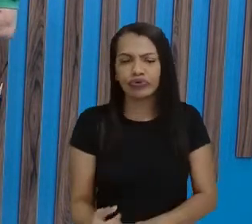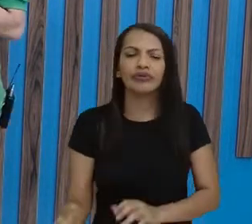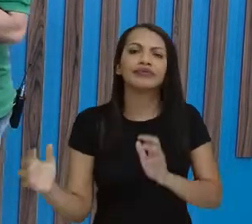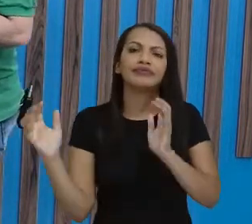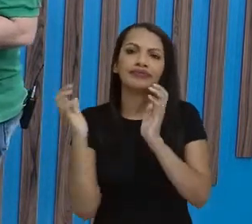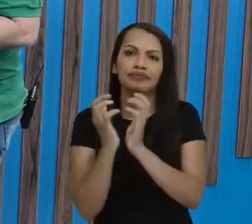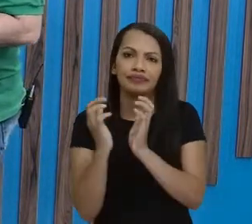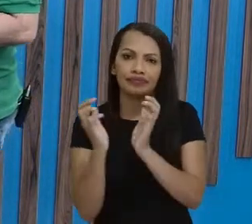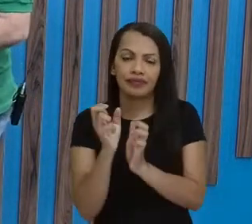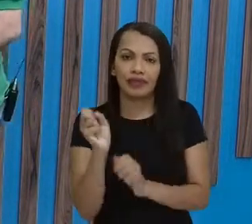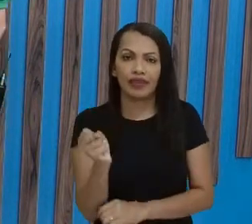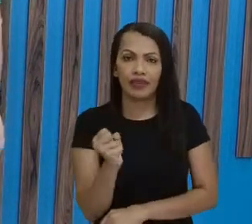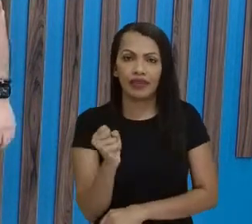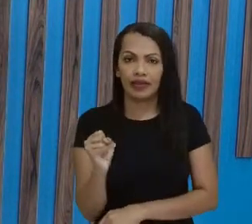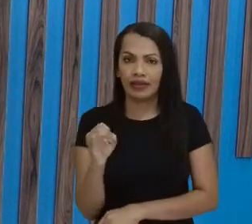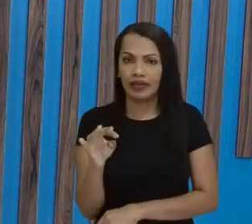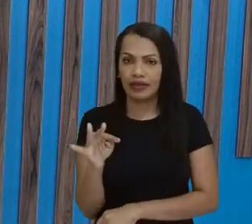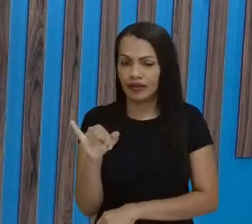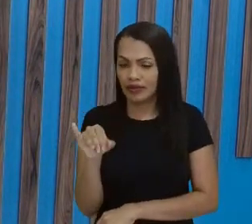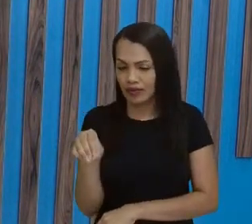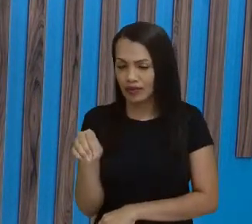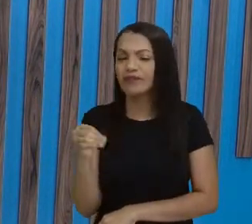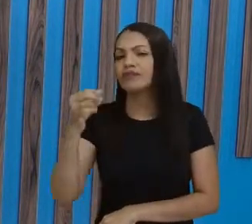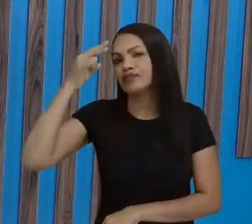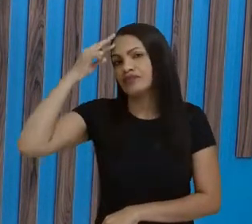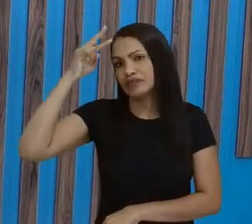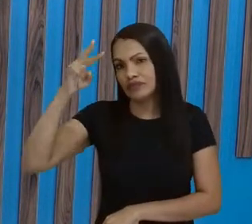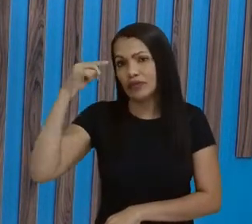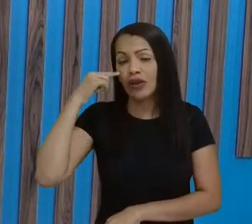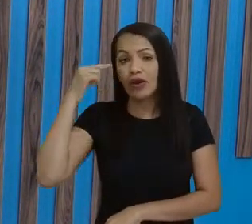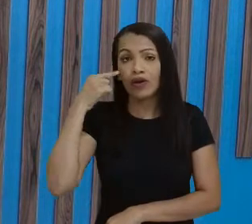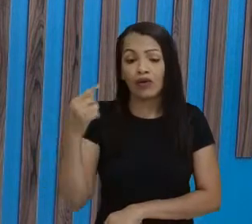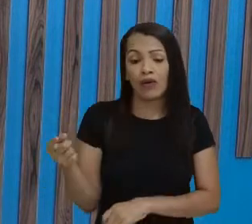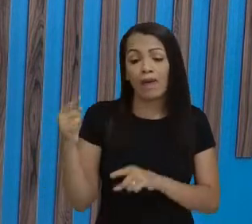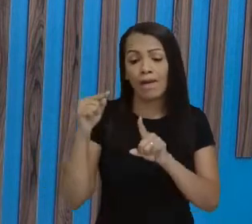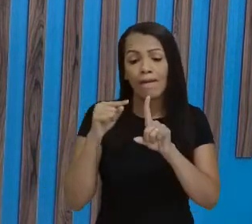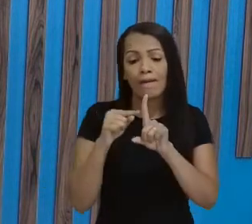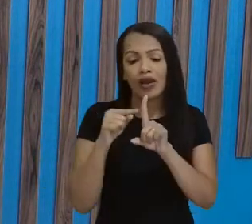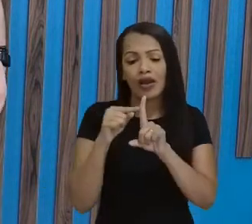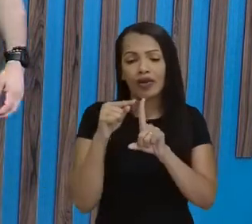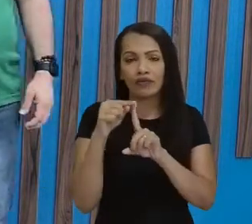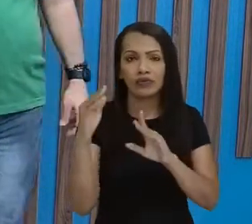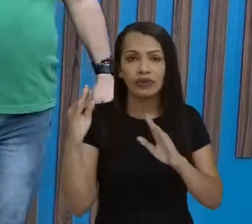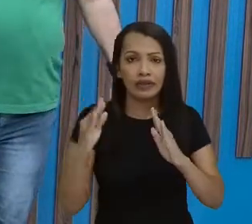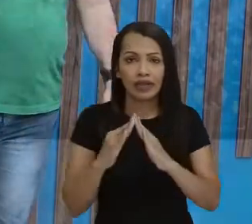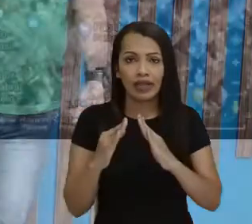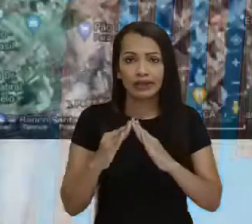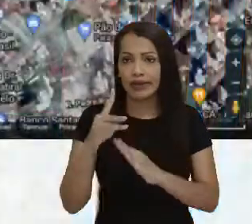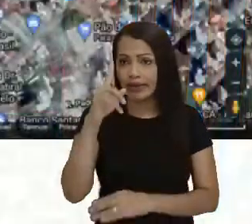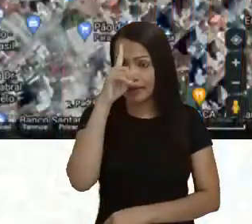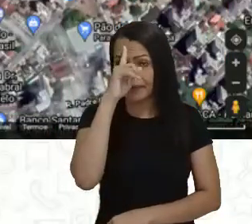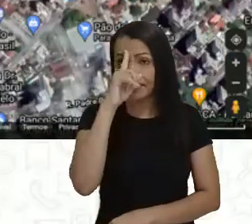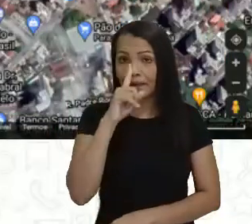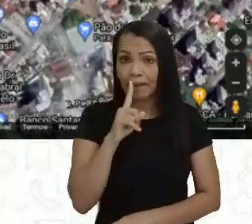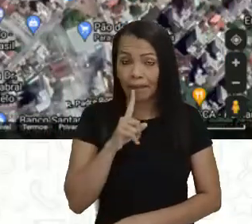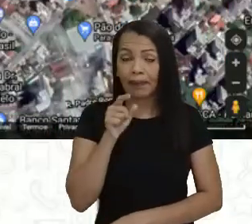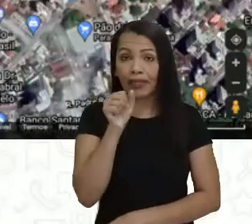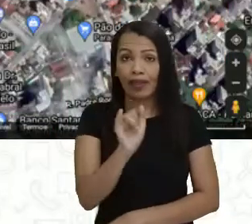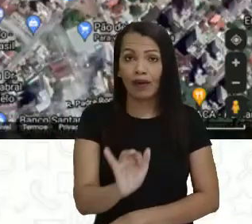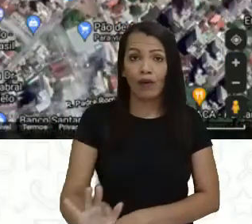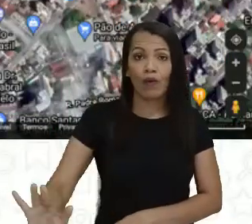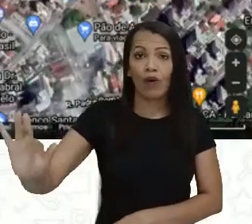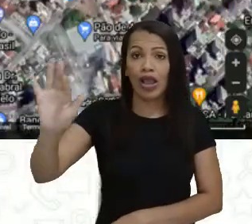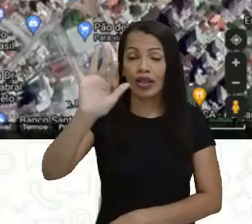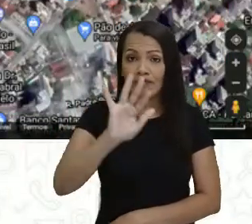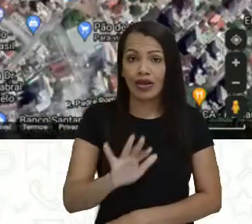histórico situado no bairro de Casa Amarela, na cidade do Recife. Aqui, ó, a gente tem uma imagem do Google Maps. Dá